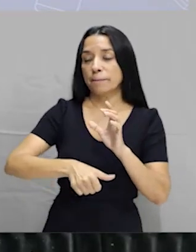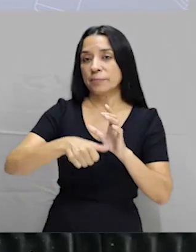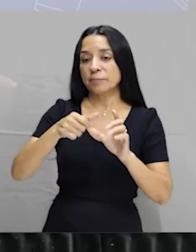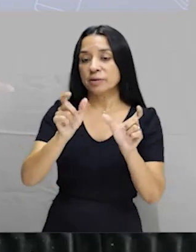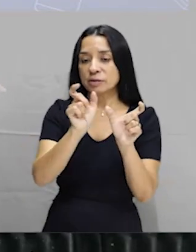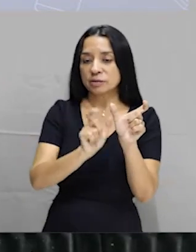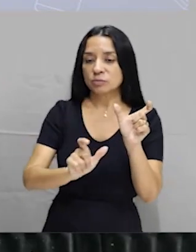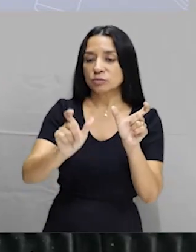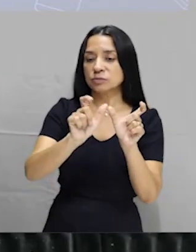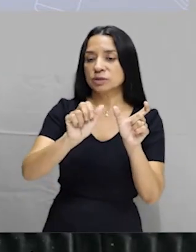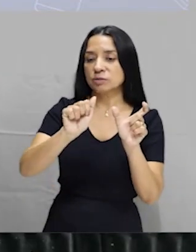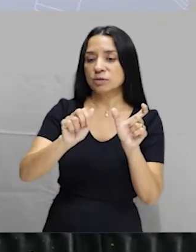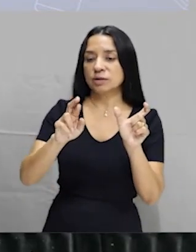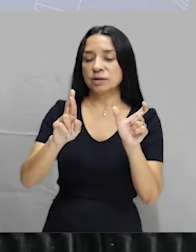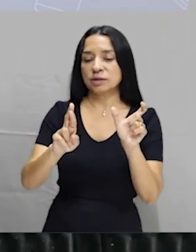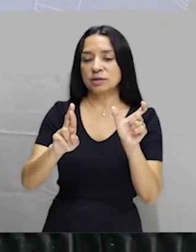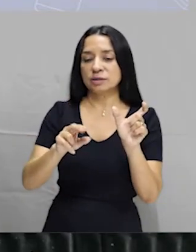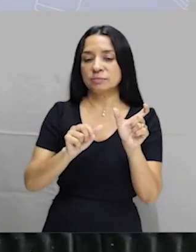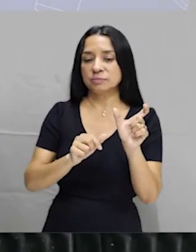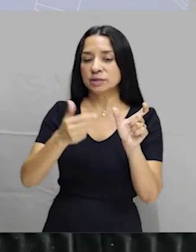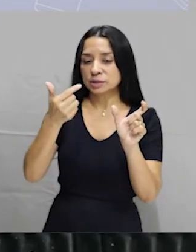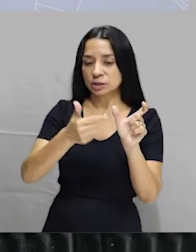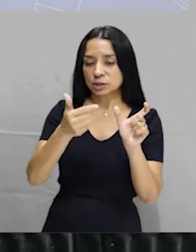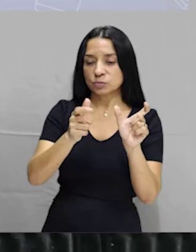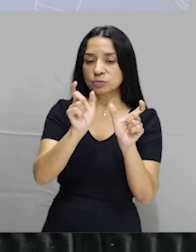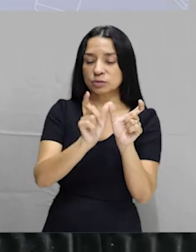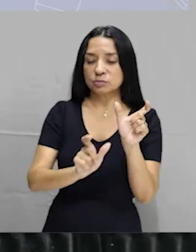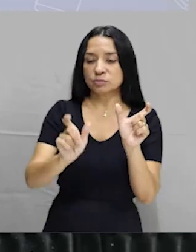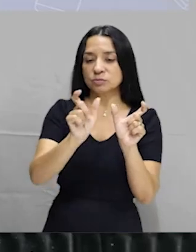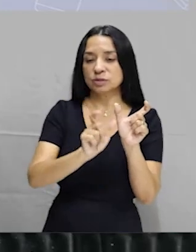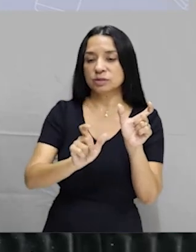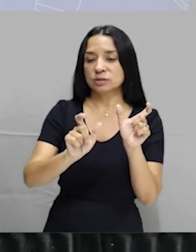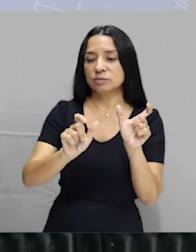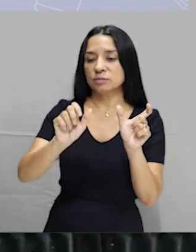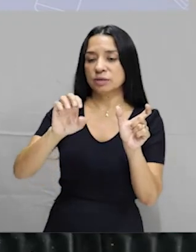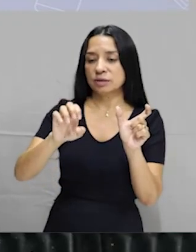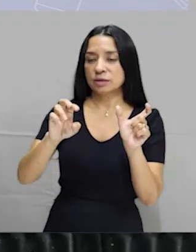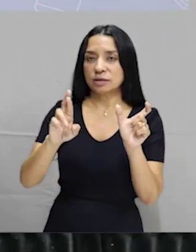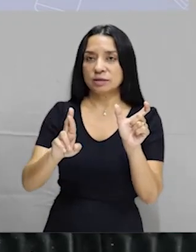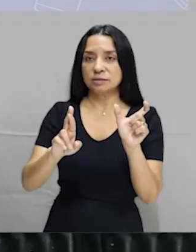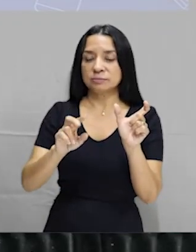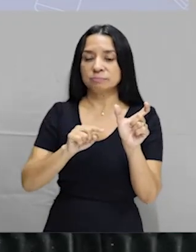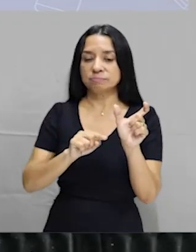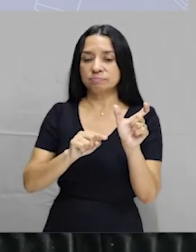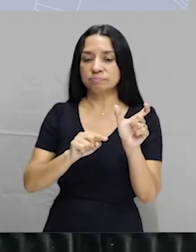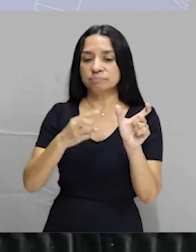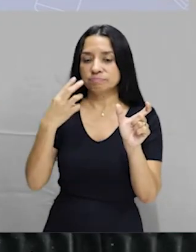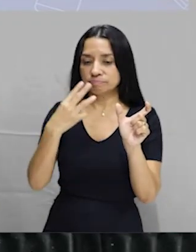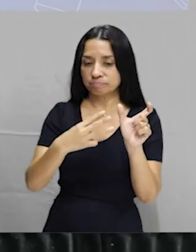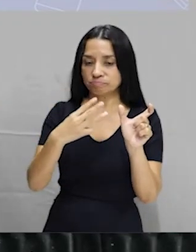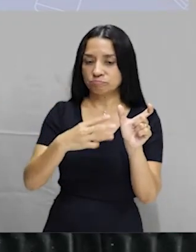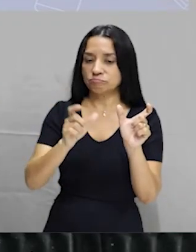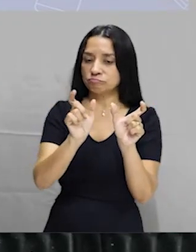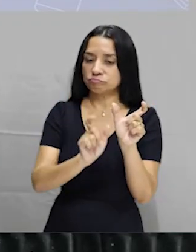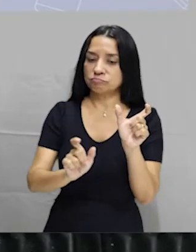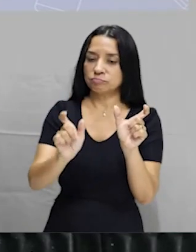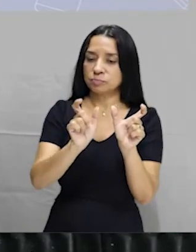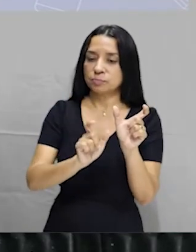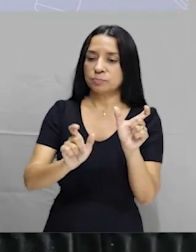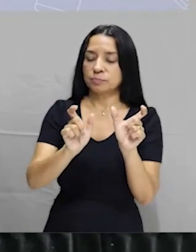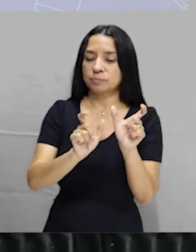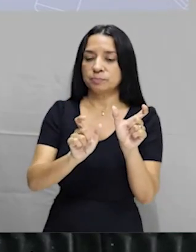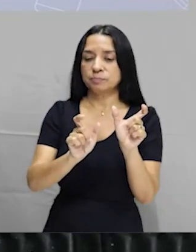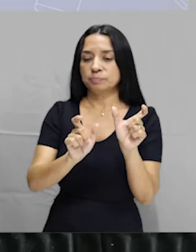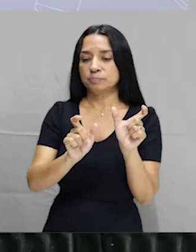Exemplo, hablar. Verbos de segunda conjugação, infinitivo terminado em ER. Verbo comer.